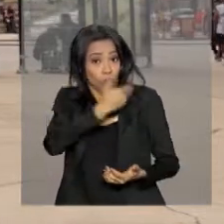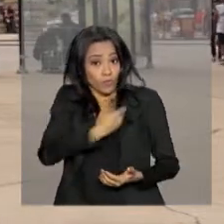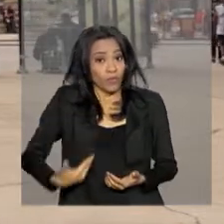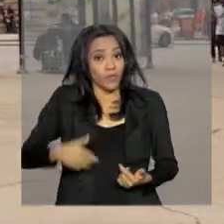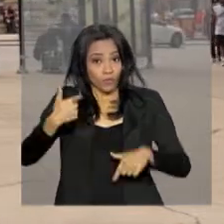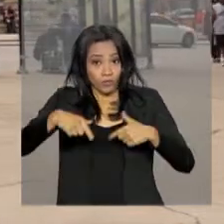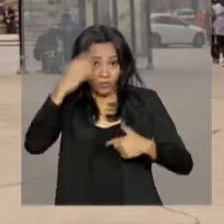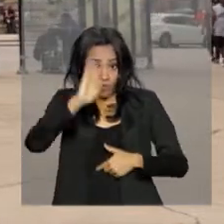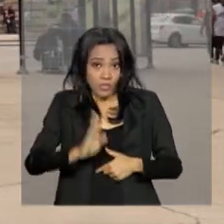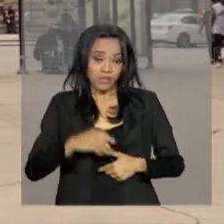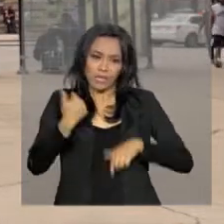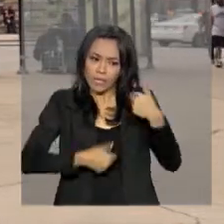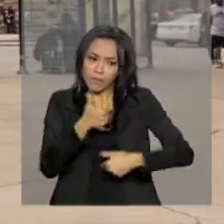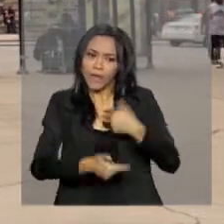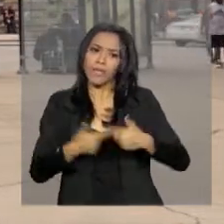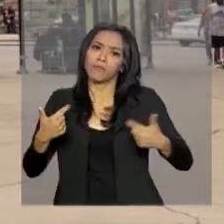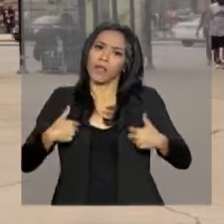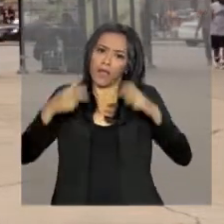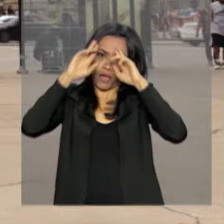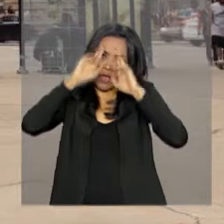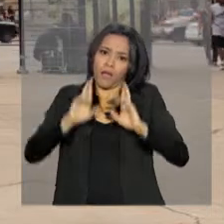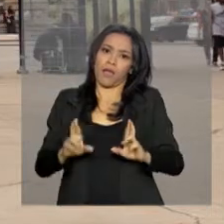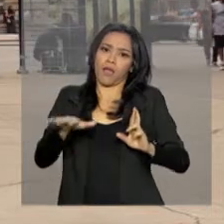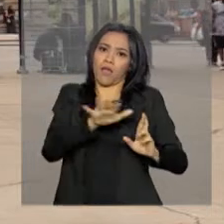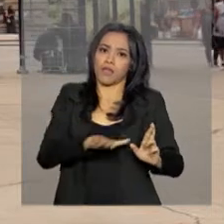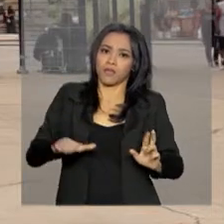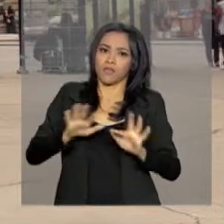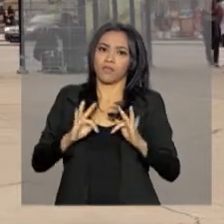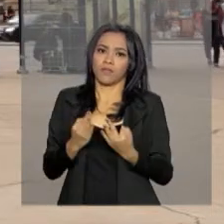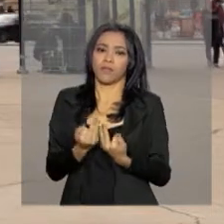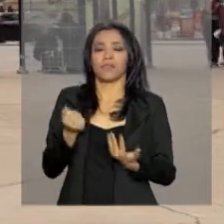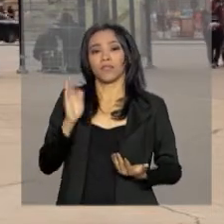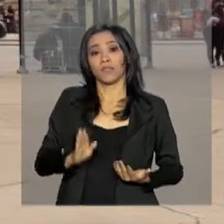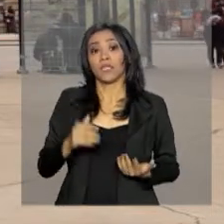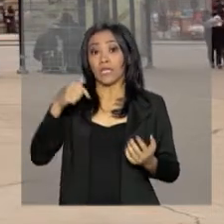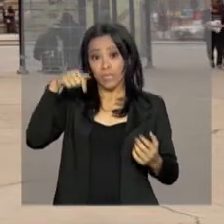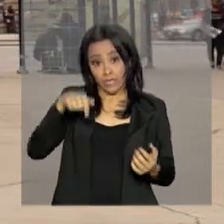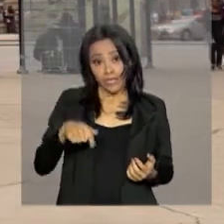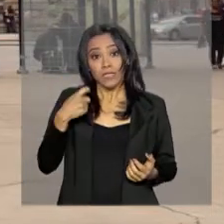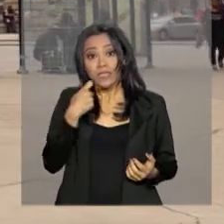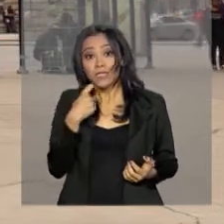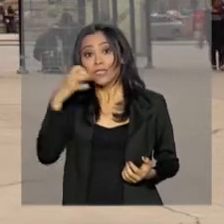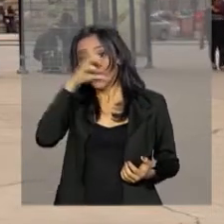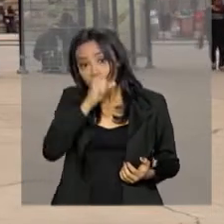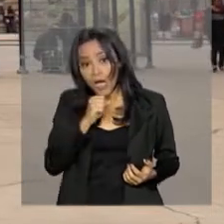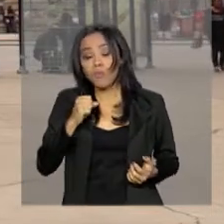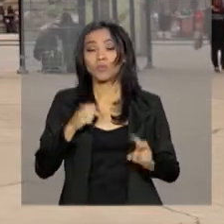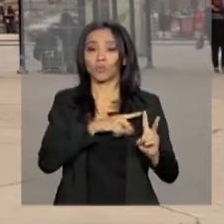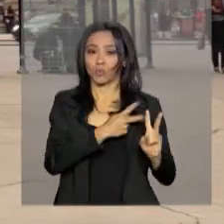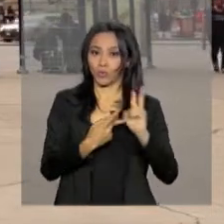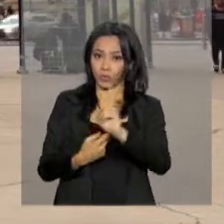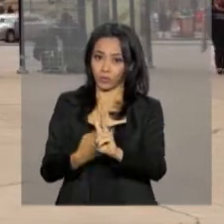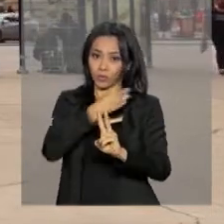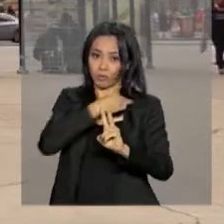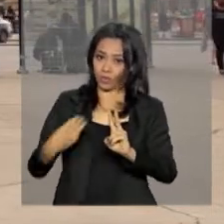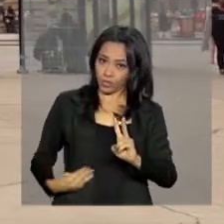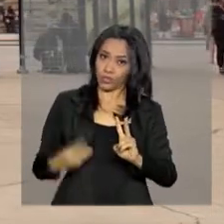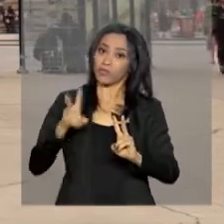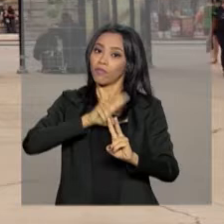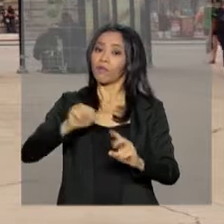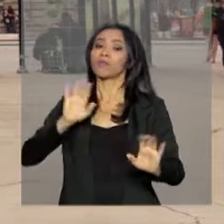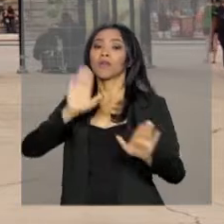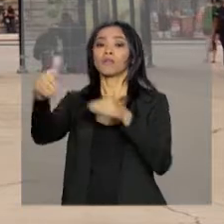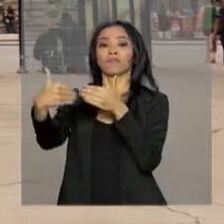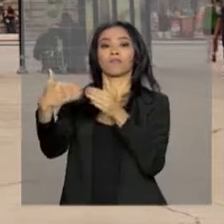das famílias seja respeitada. Nesta sexta e sábado, os ministros Aloysio Nunes e Gustavo Rocha se reunirão com embaixadores e